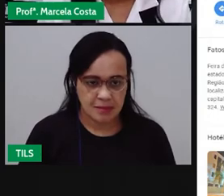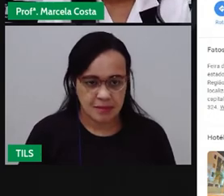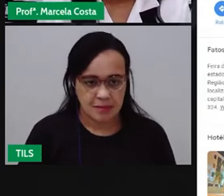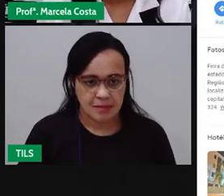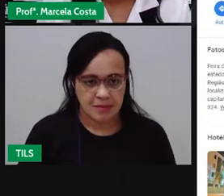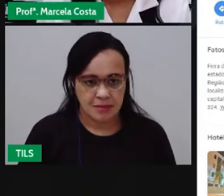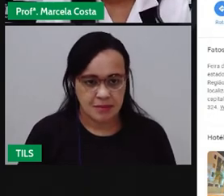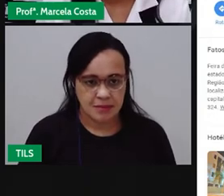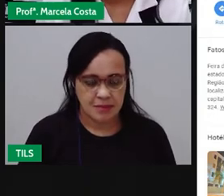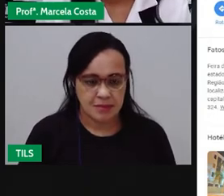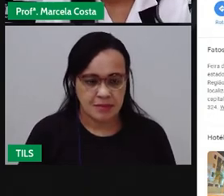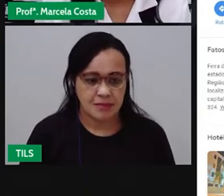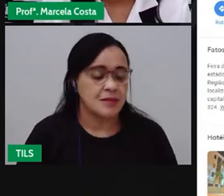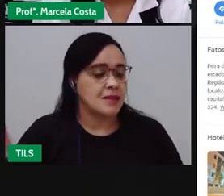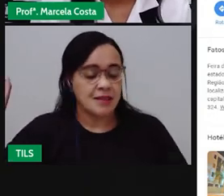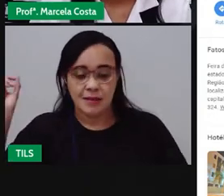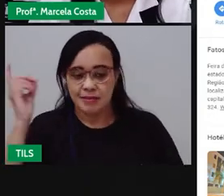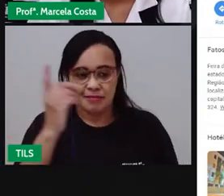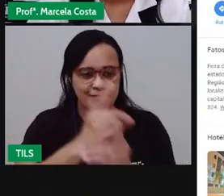Da Cidade.